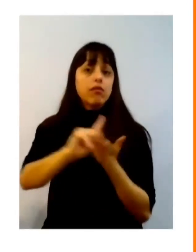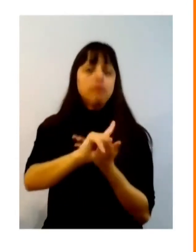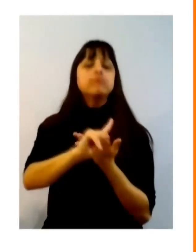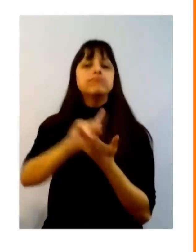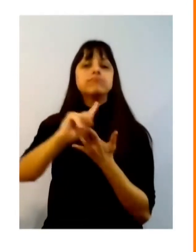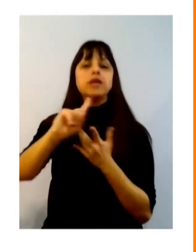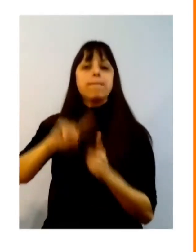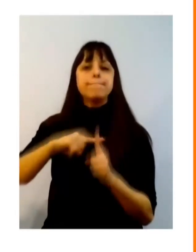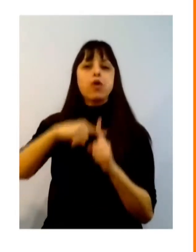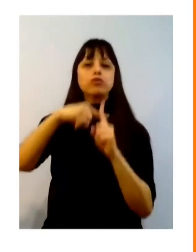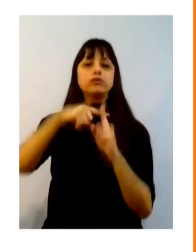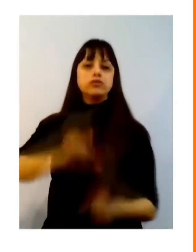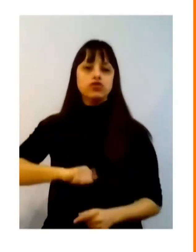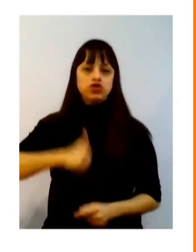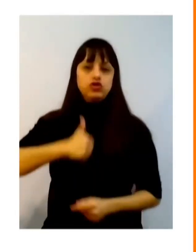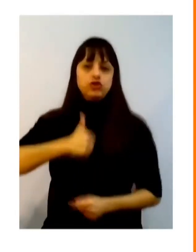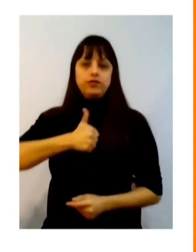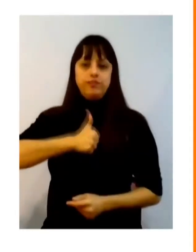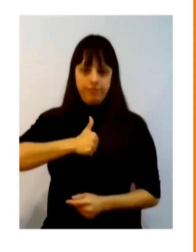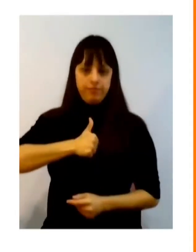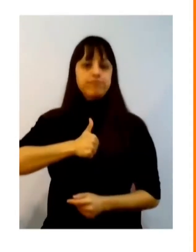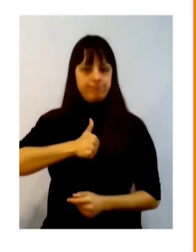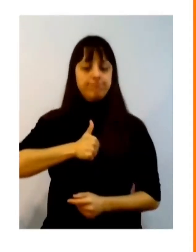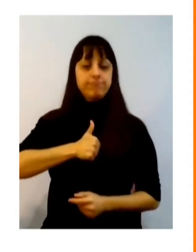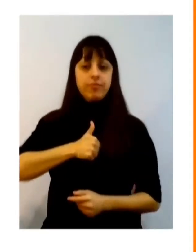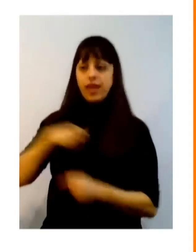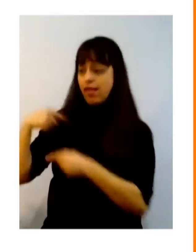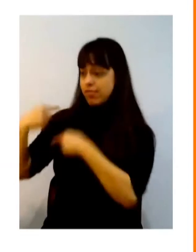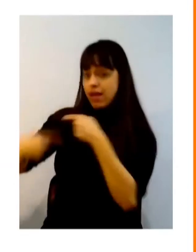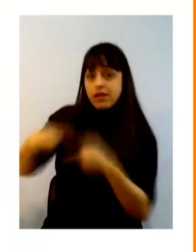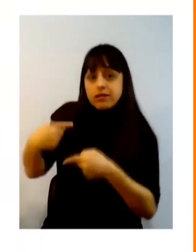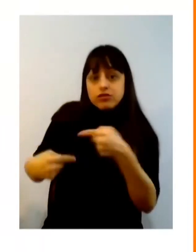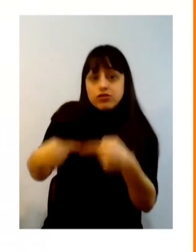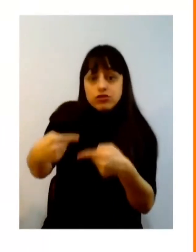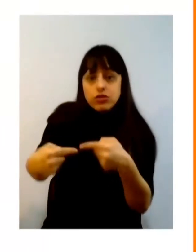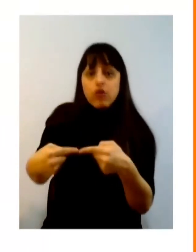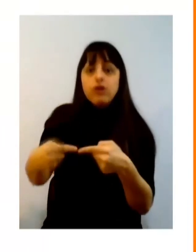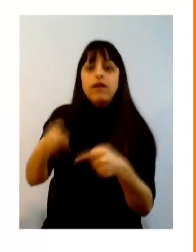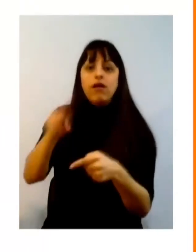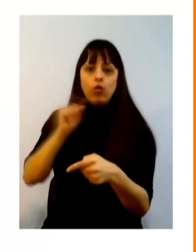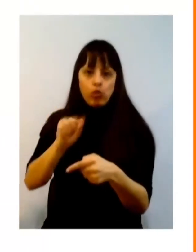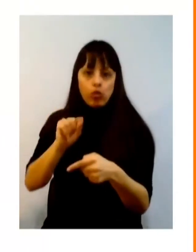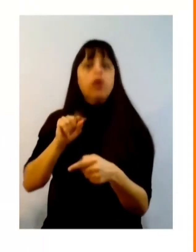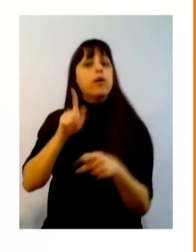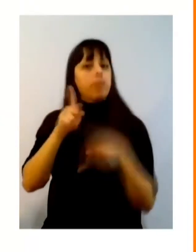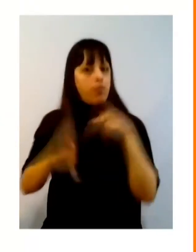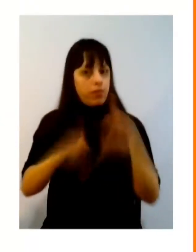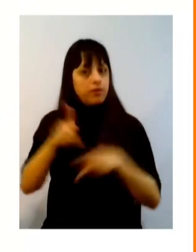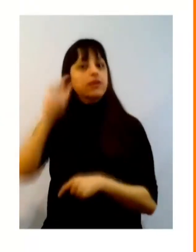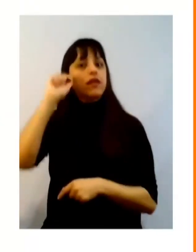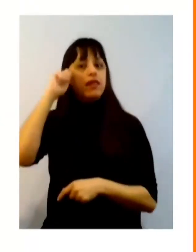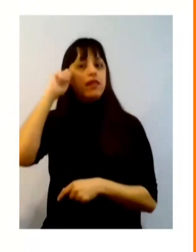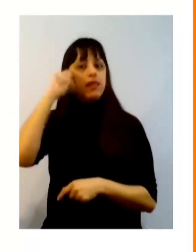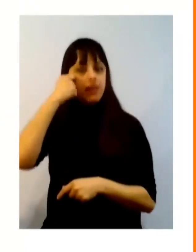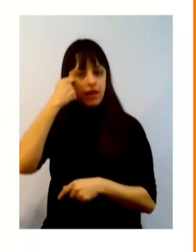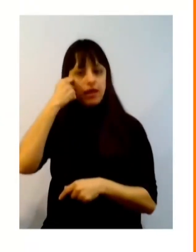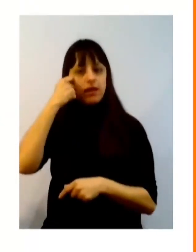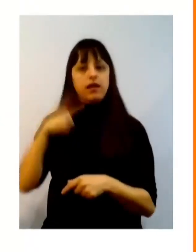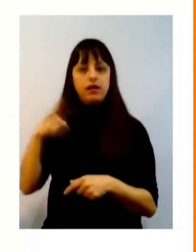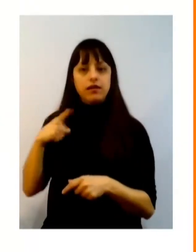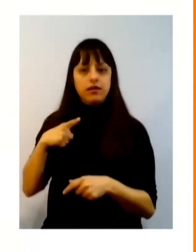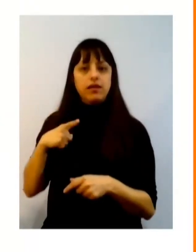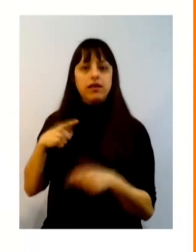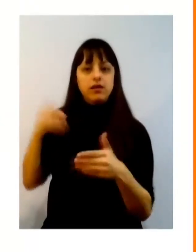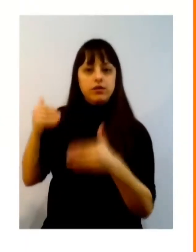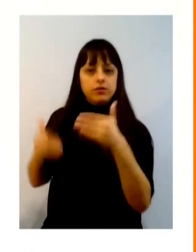narrativa de uma trajetória e legado da população negra nas últimas 13 décadas nessa